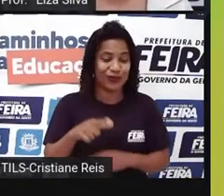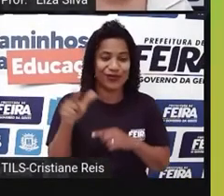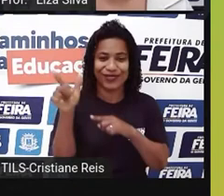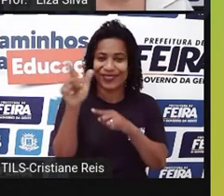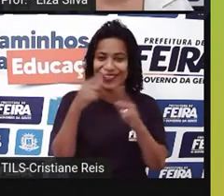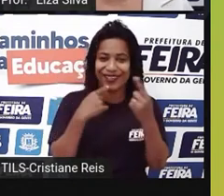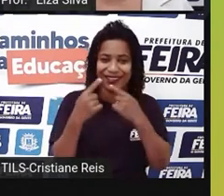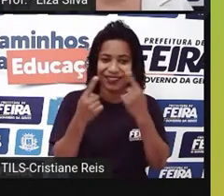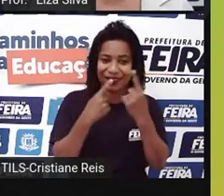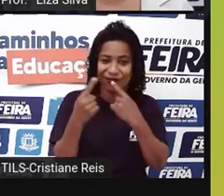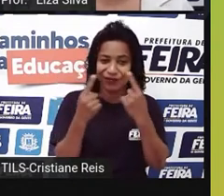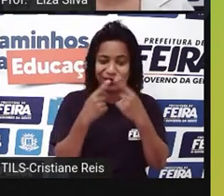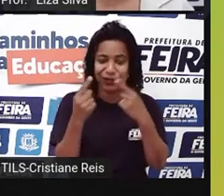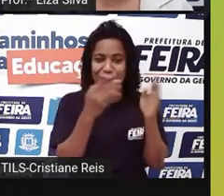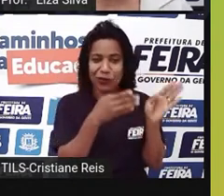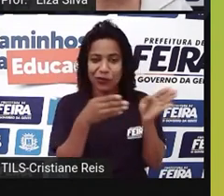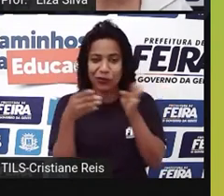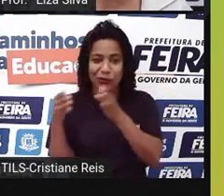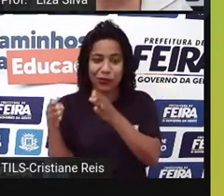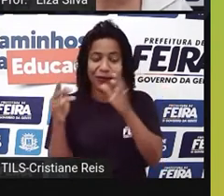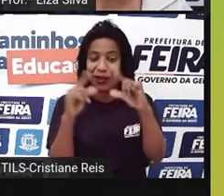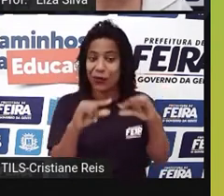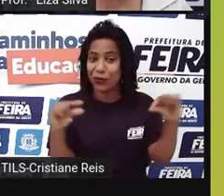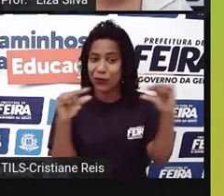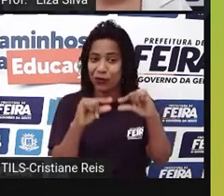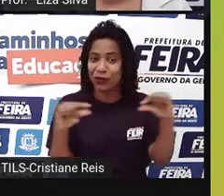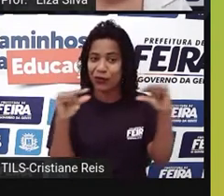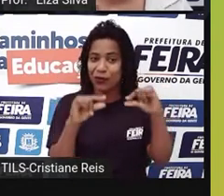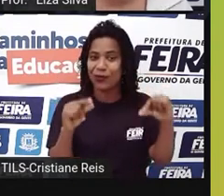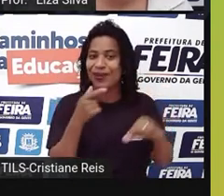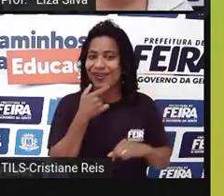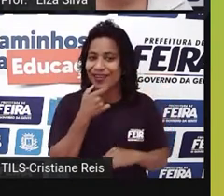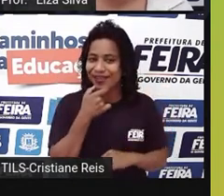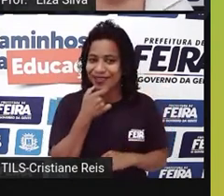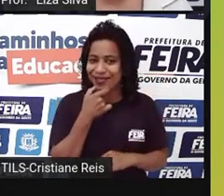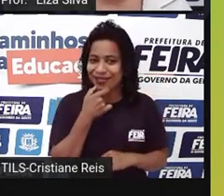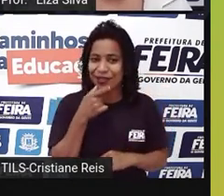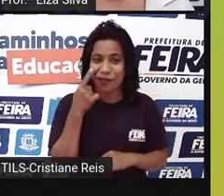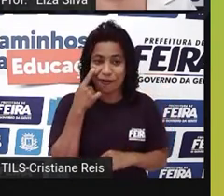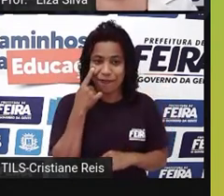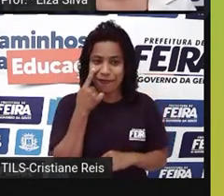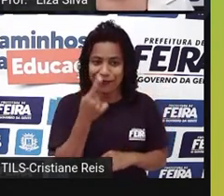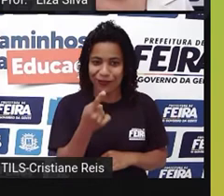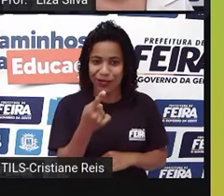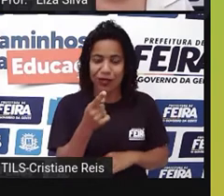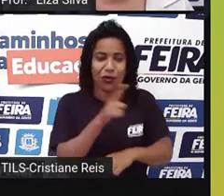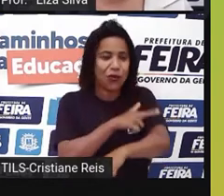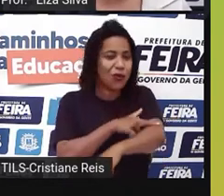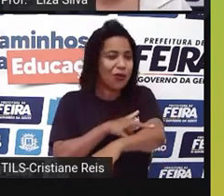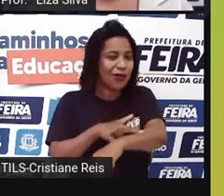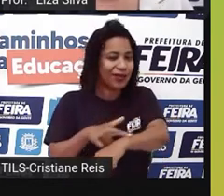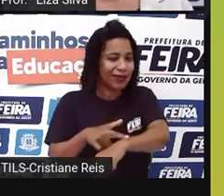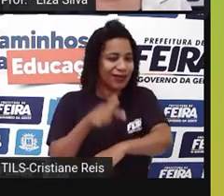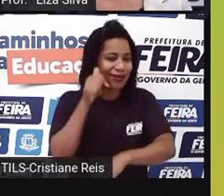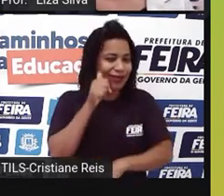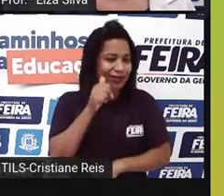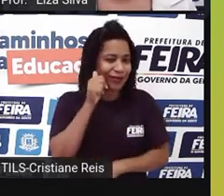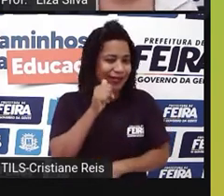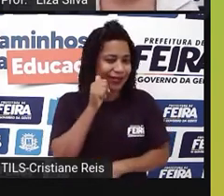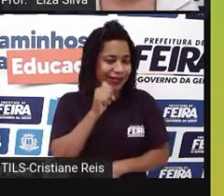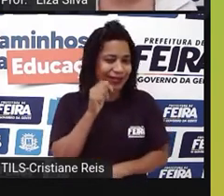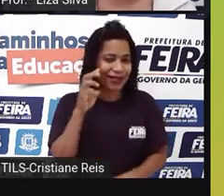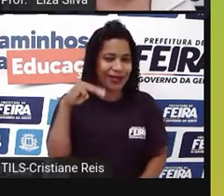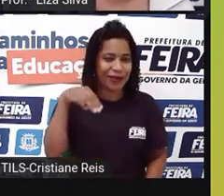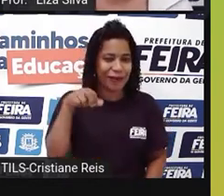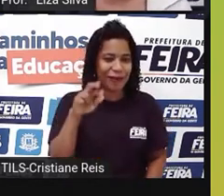a essa entrevista só que com as legendas em inglês, certo? Foquem no comportamento de Melrie em relação